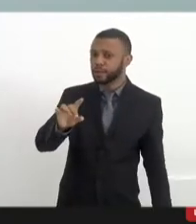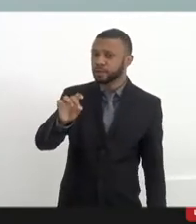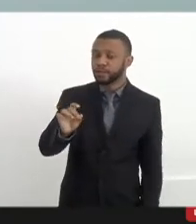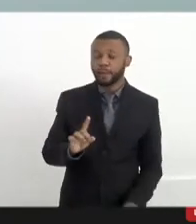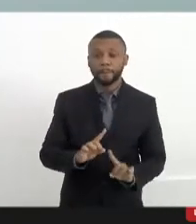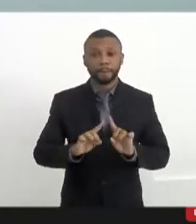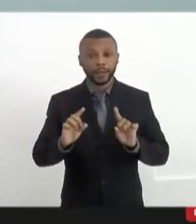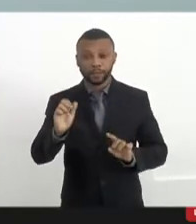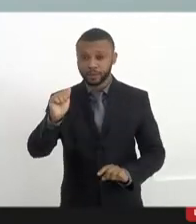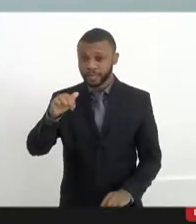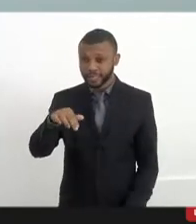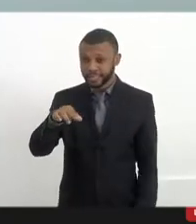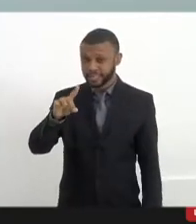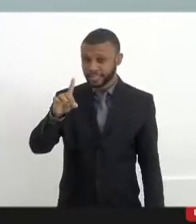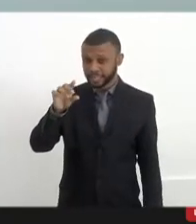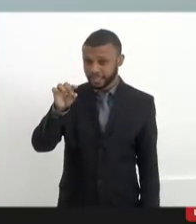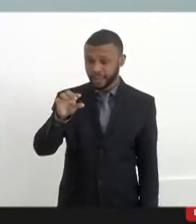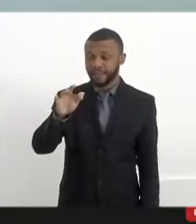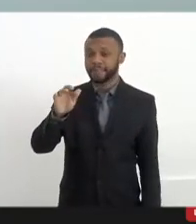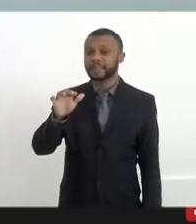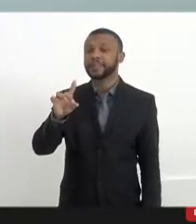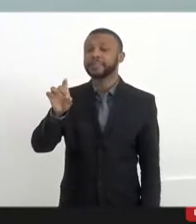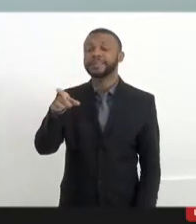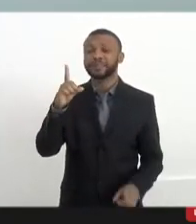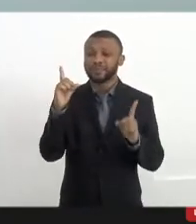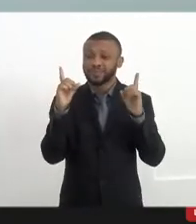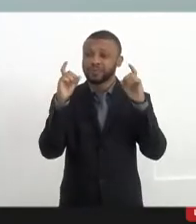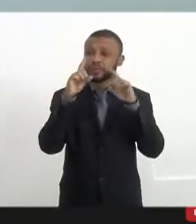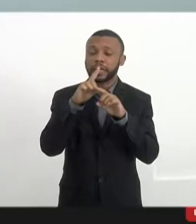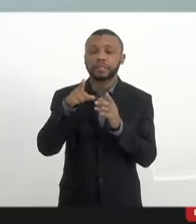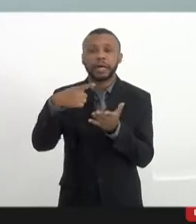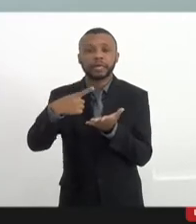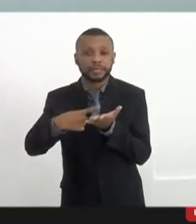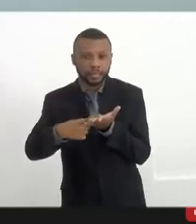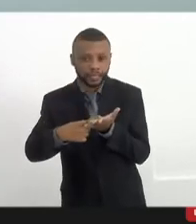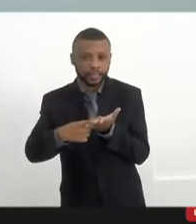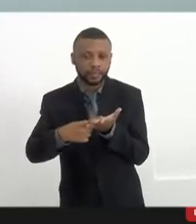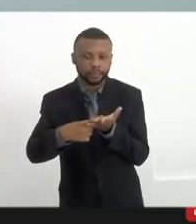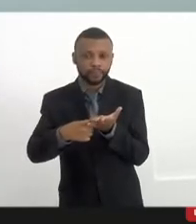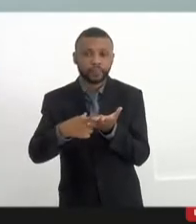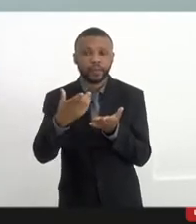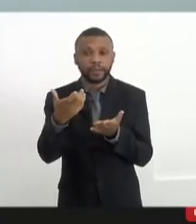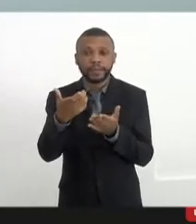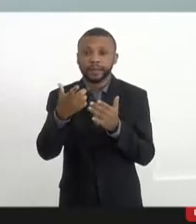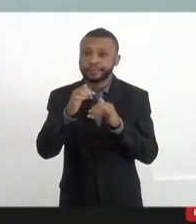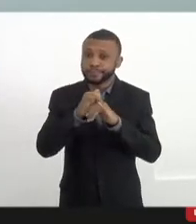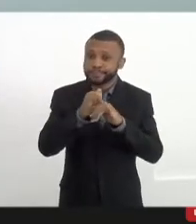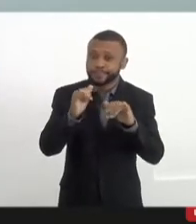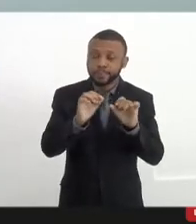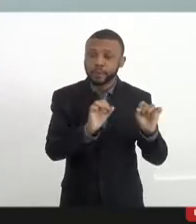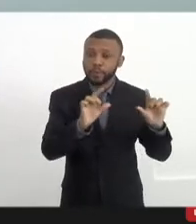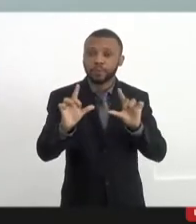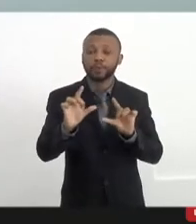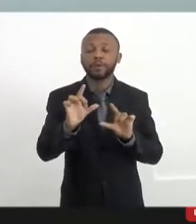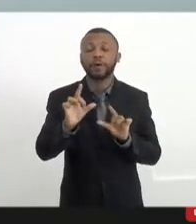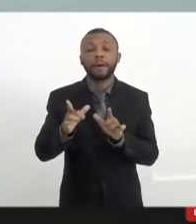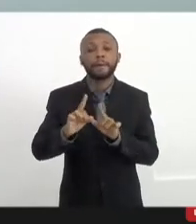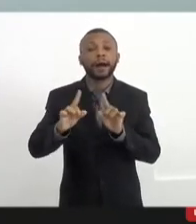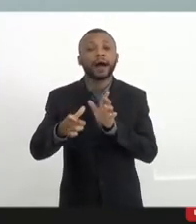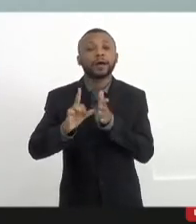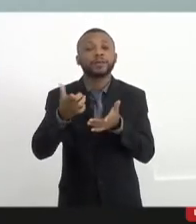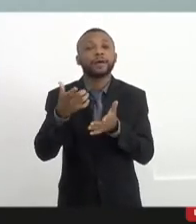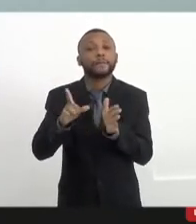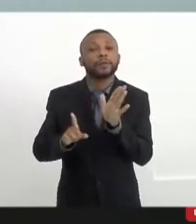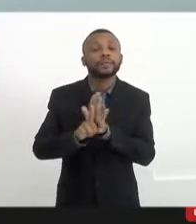agenda. Então, eu queria passar a palavra para a sua manifestação inicial, para o André Fernandes. Antes, porém, pergunto se nós já temos aqui agora